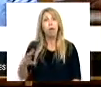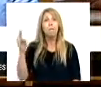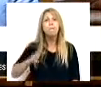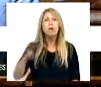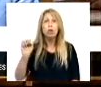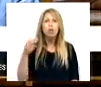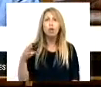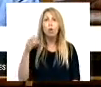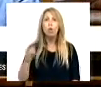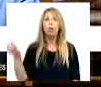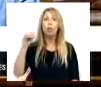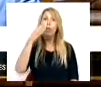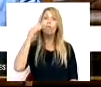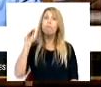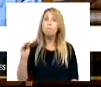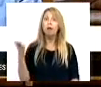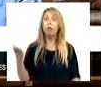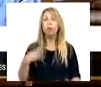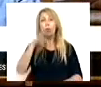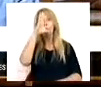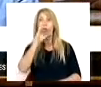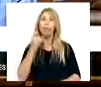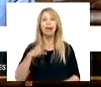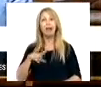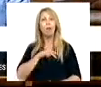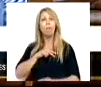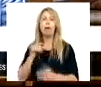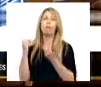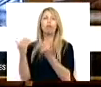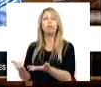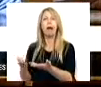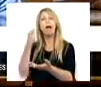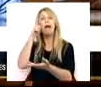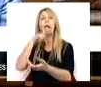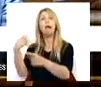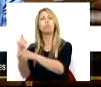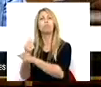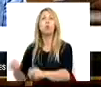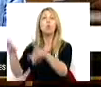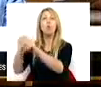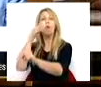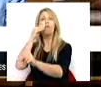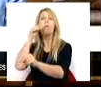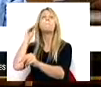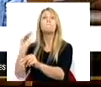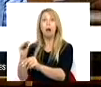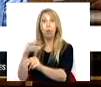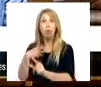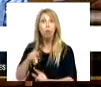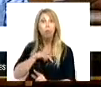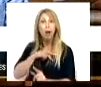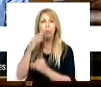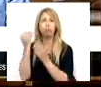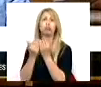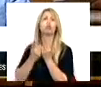Um prémio que este governo pretende atribuir a quem vier a ficar com o novo banco. Um prémio com um valor muito superior ao